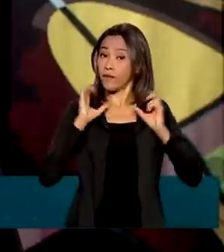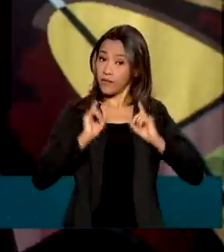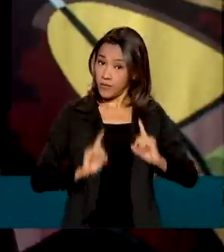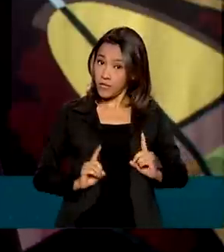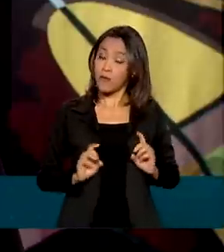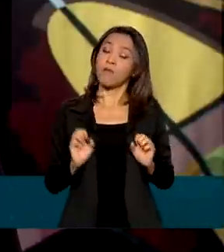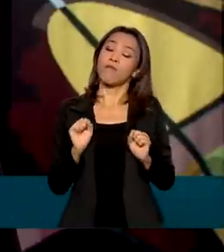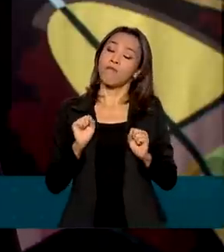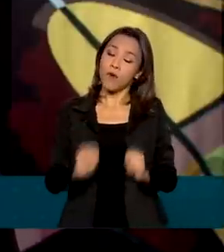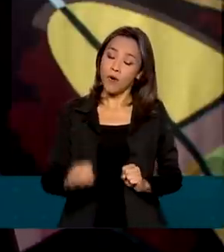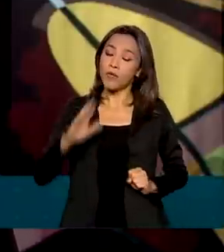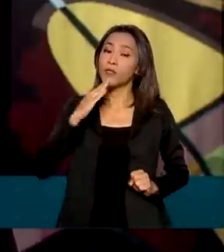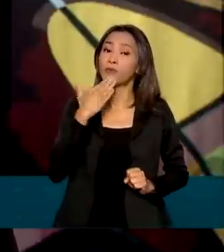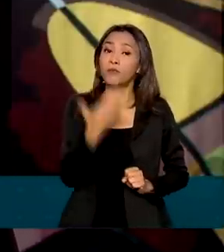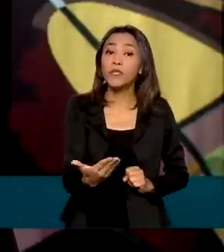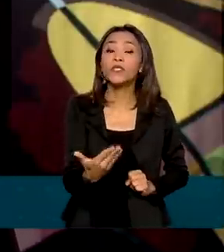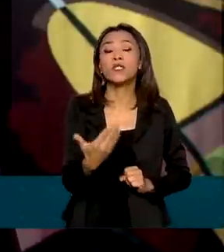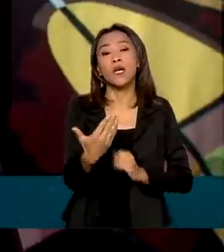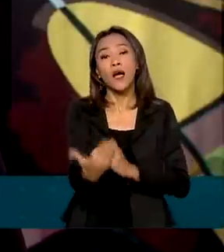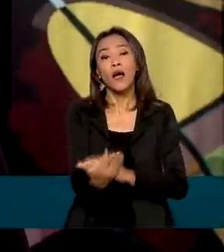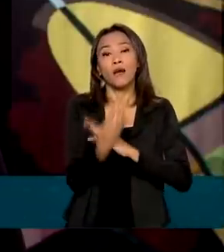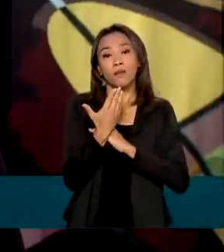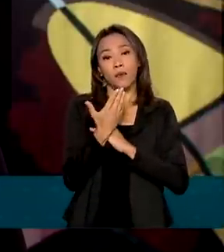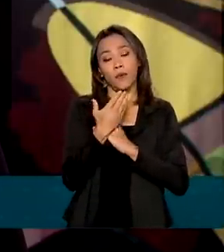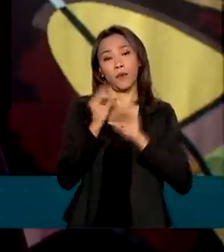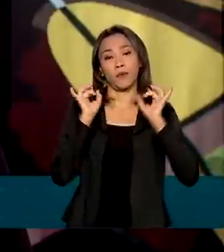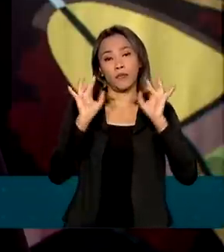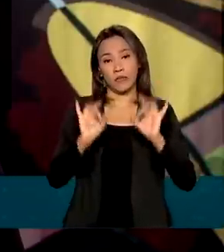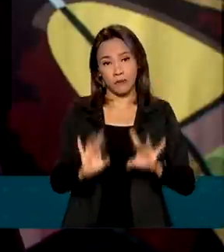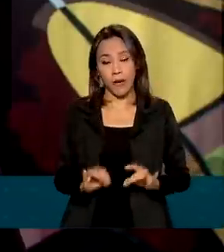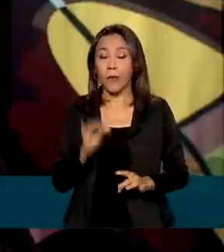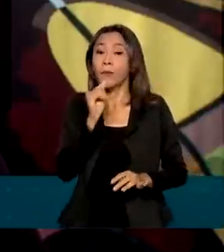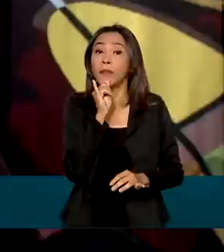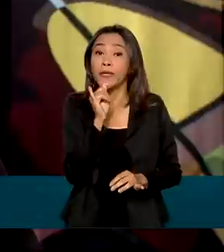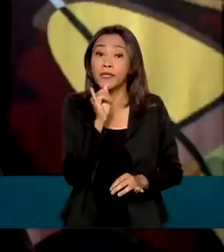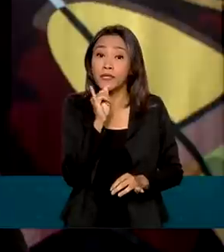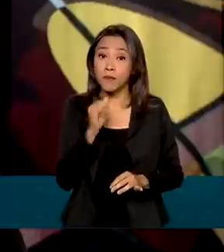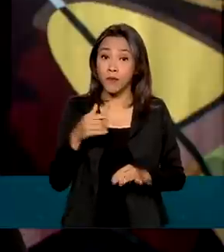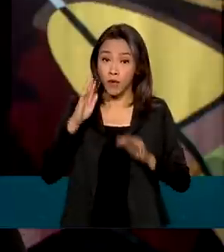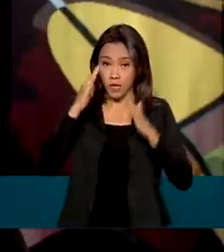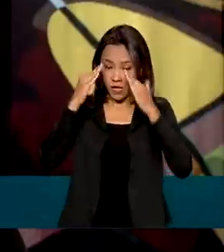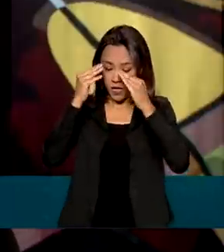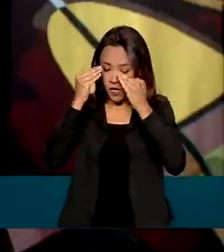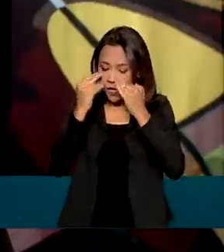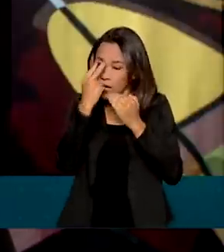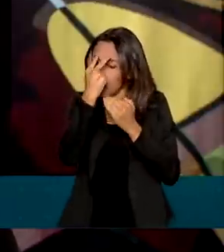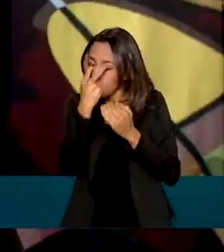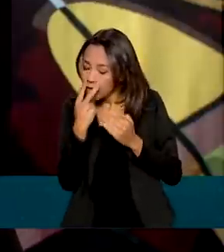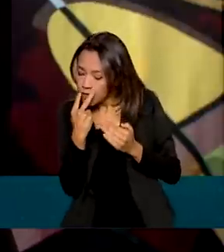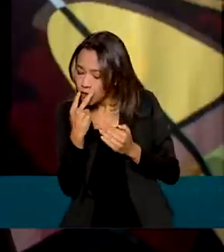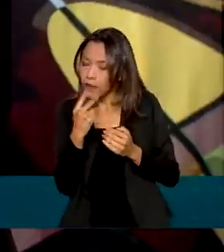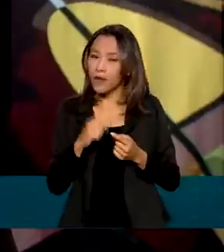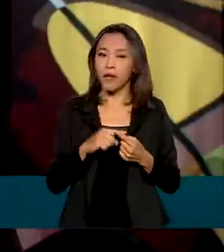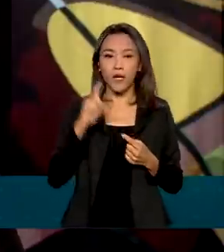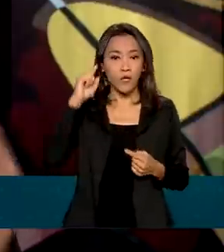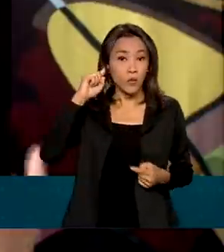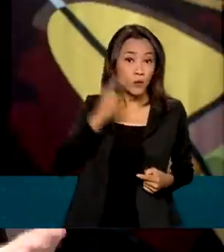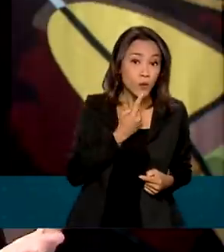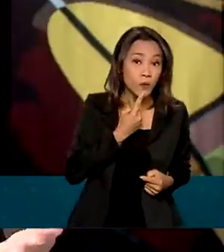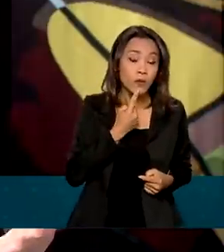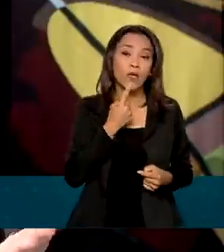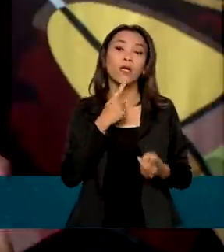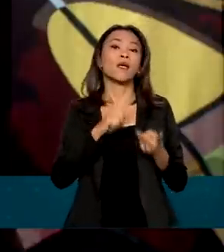podem solicitar atendimento especializado. Quem tem, por exemplo, baixa visão, cegueira, surdez,